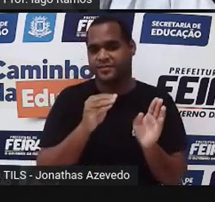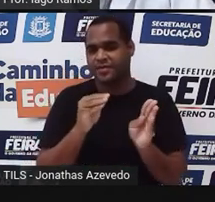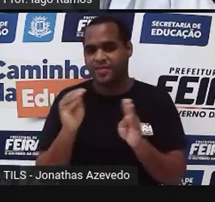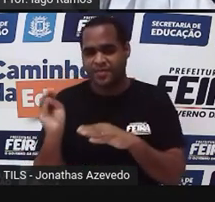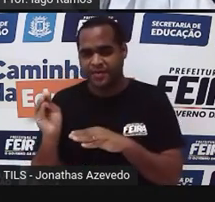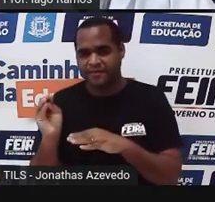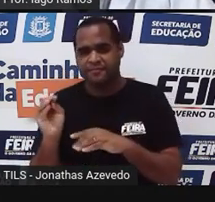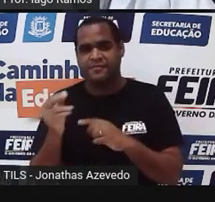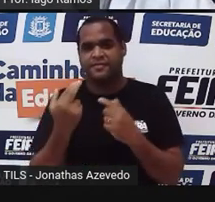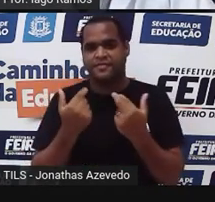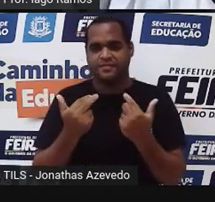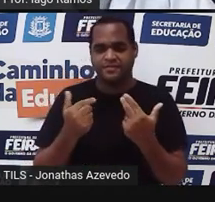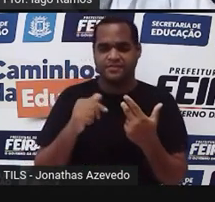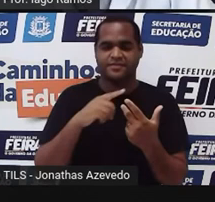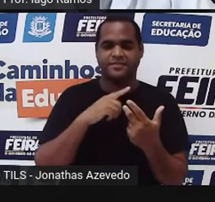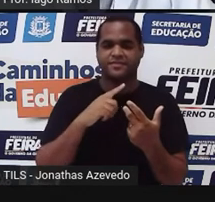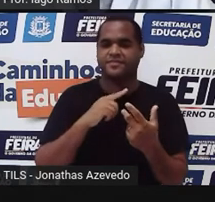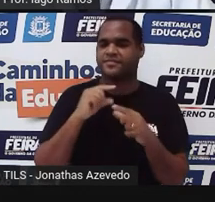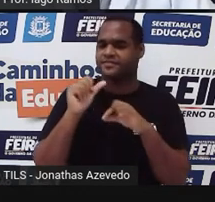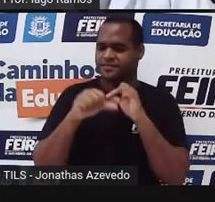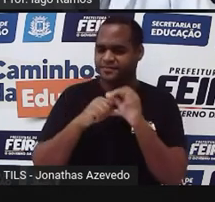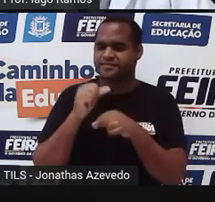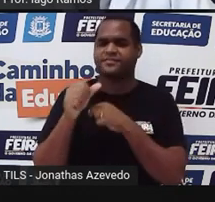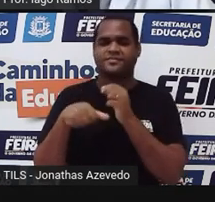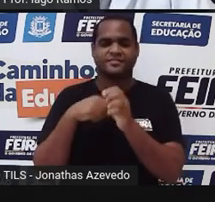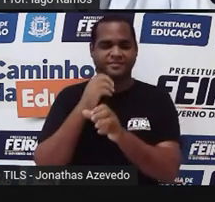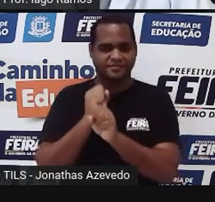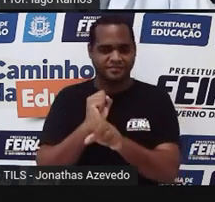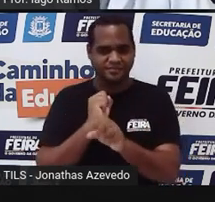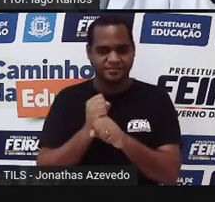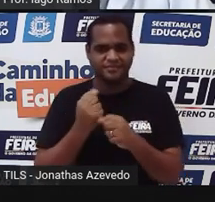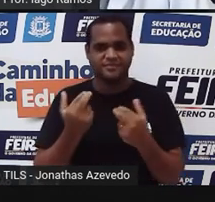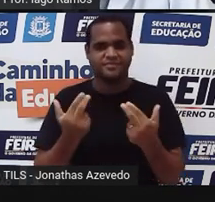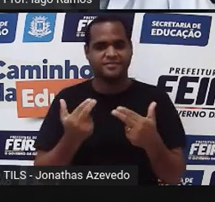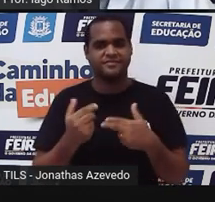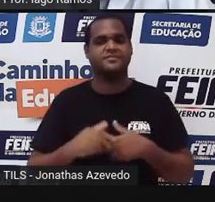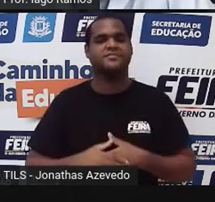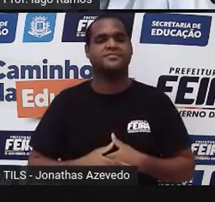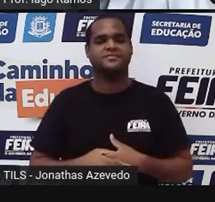as mesmas medidas. As mesmas medidas. Que coisa incrível, hein?